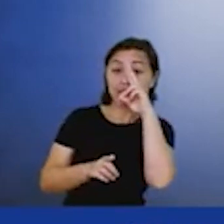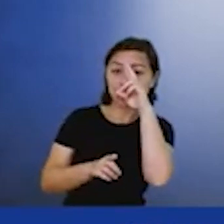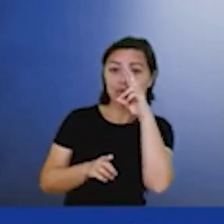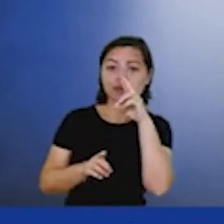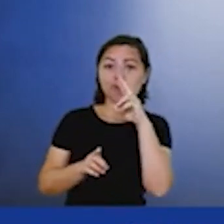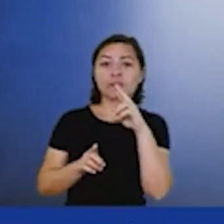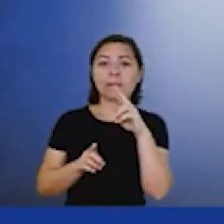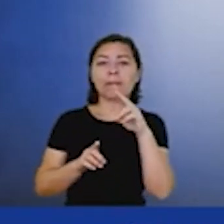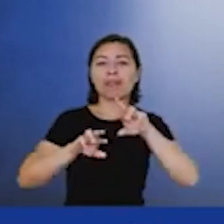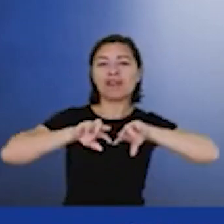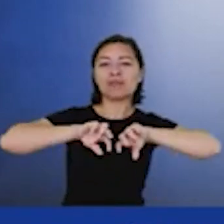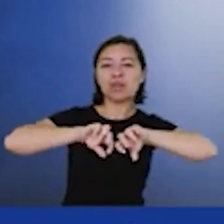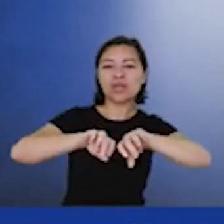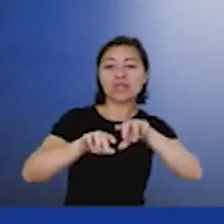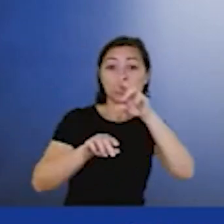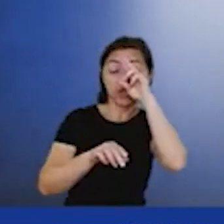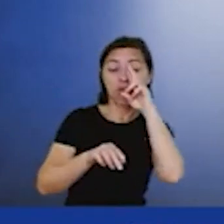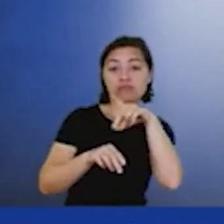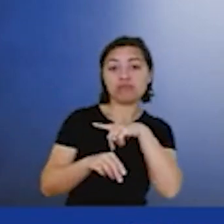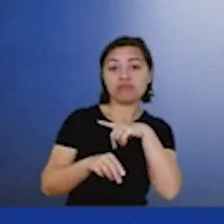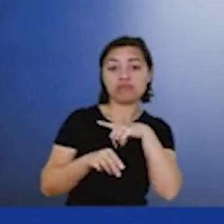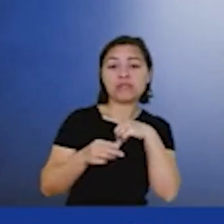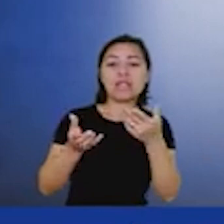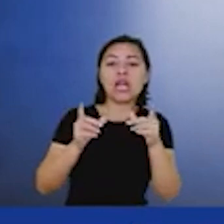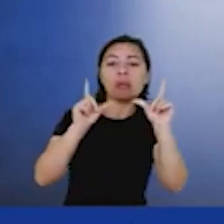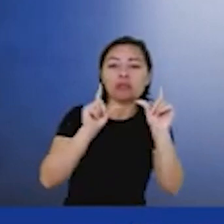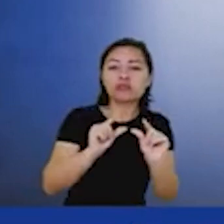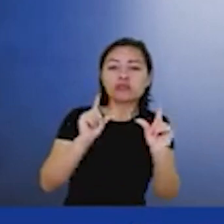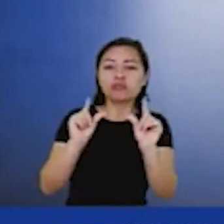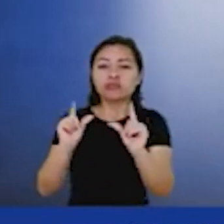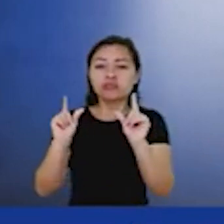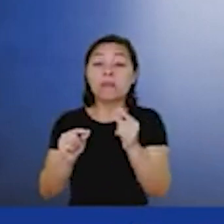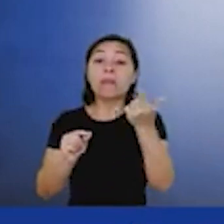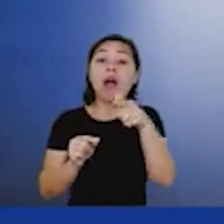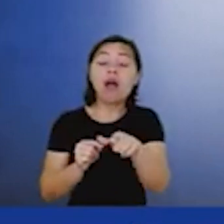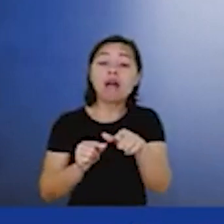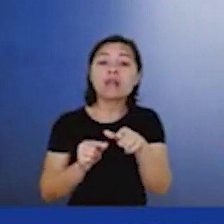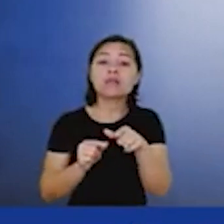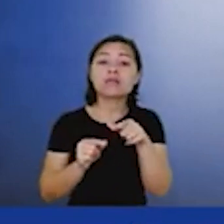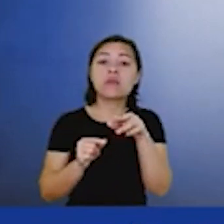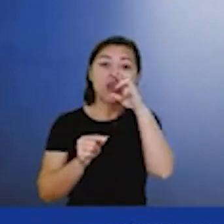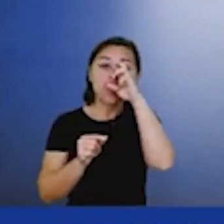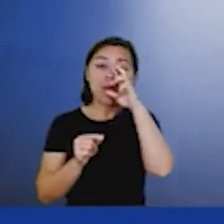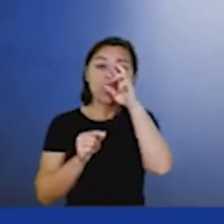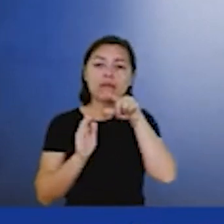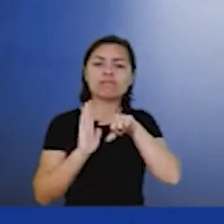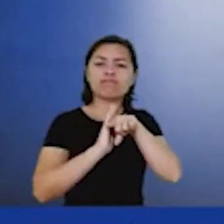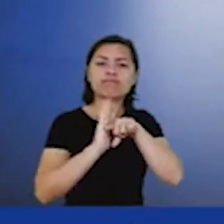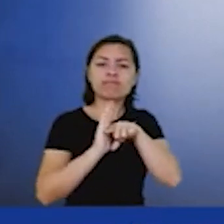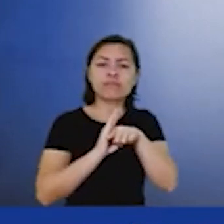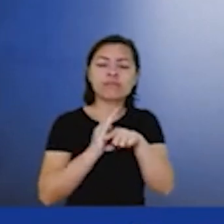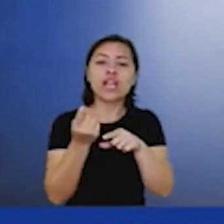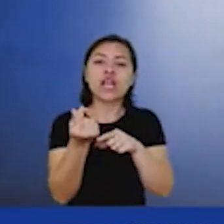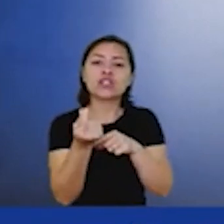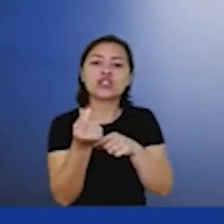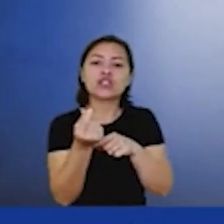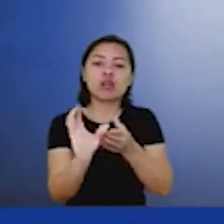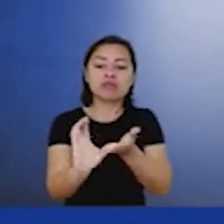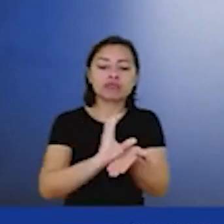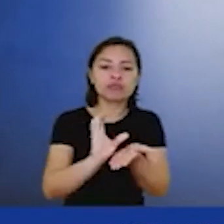exploratório para o gerenciamento tanto de recursos e